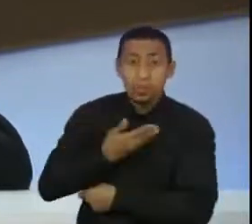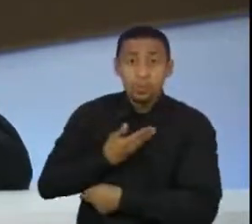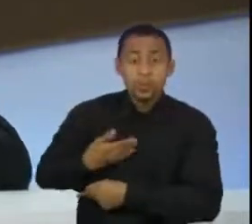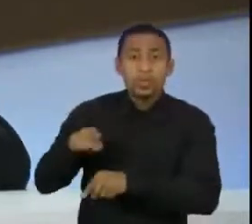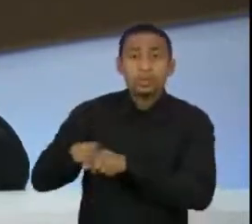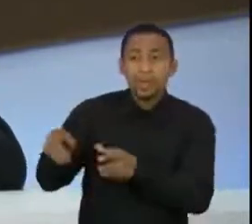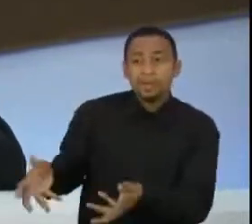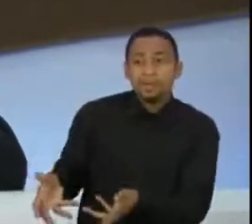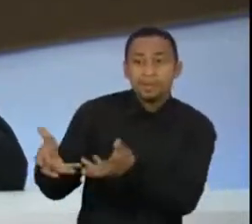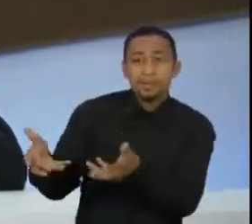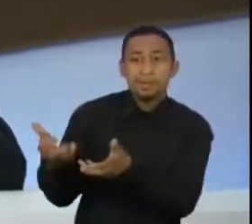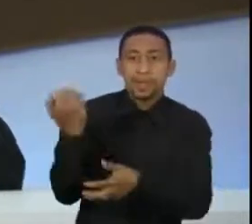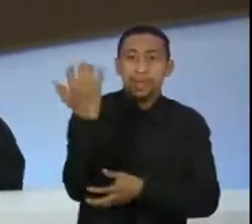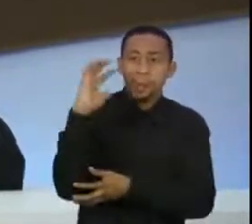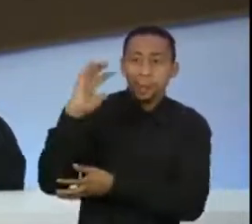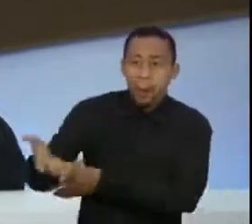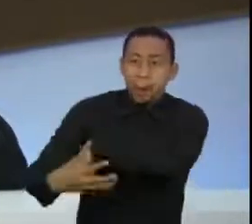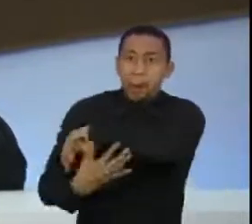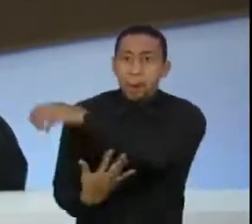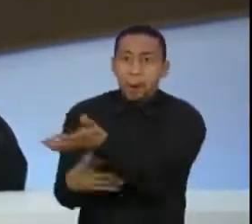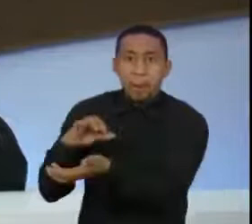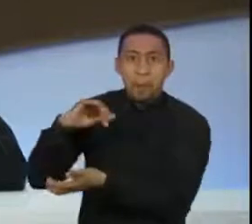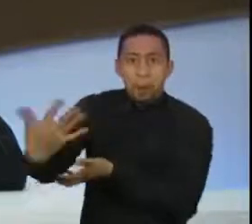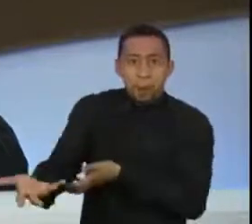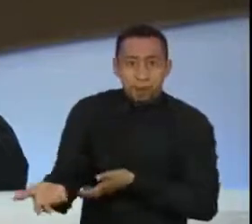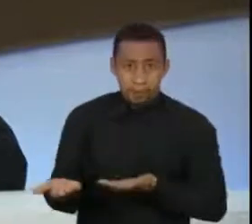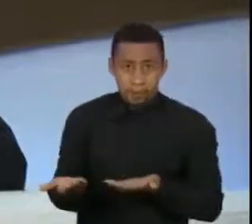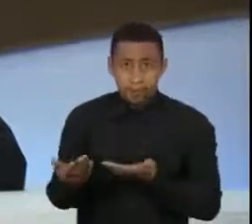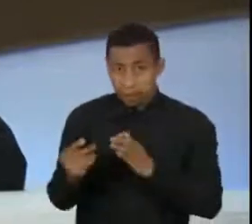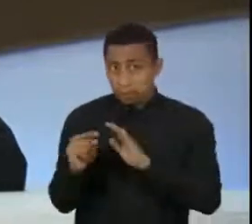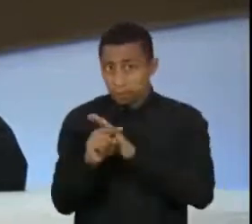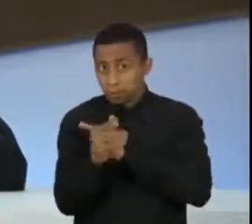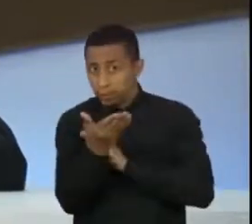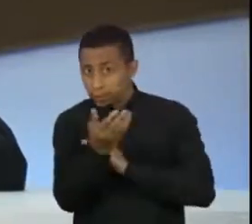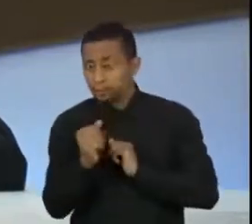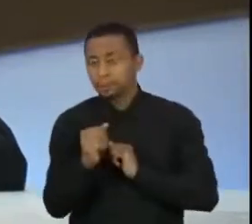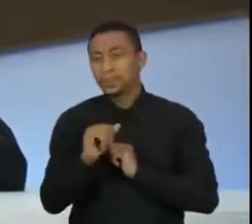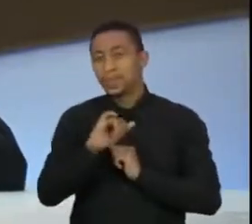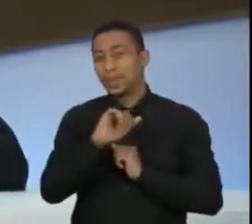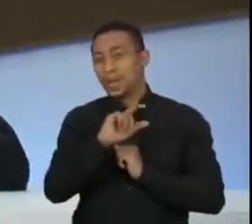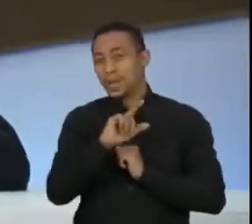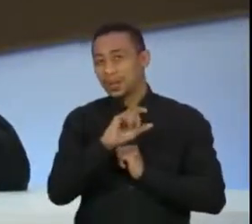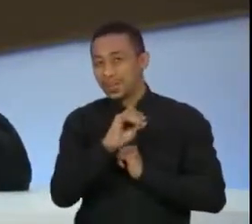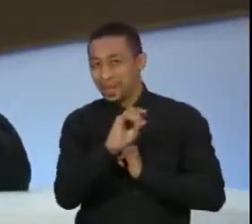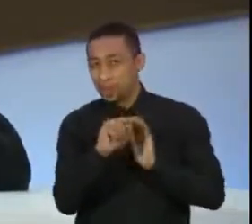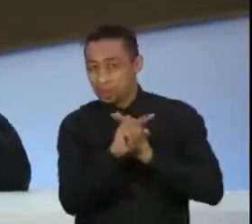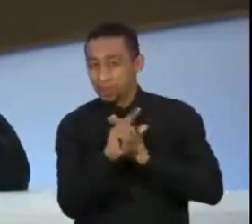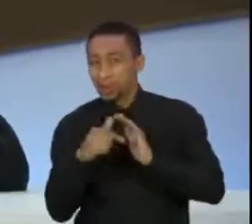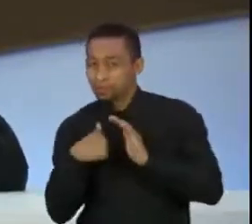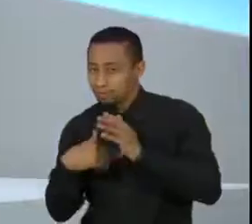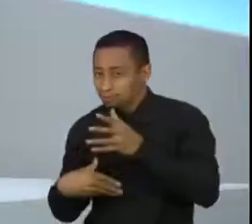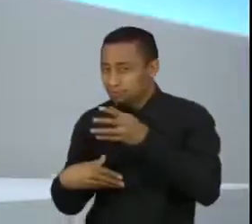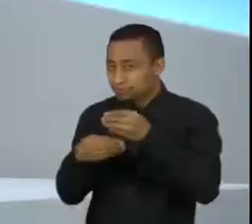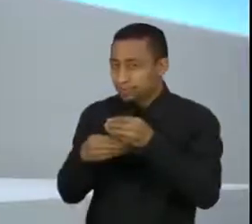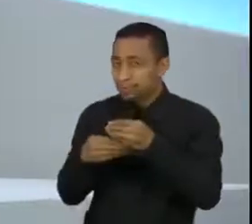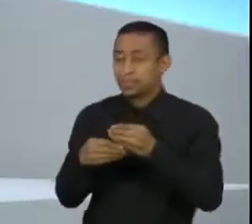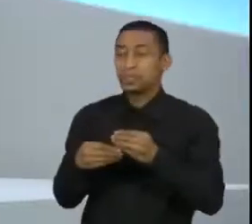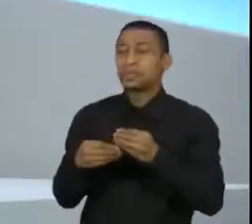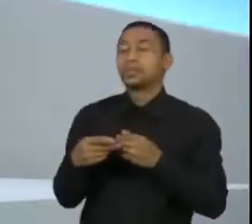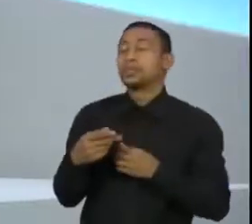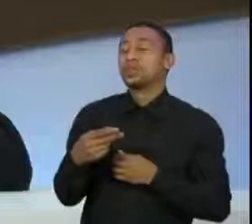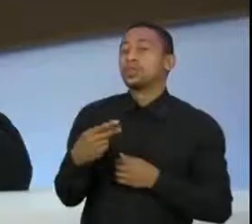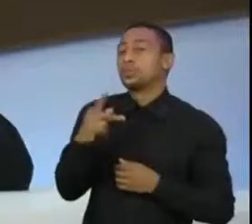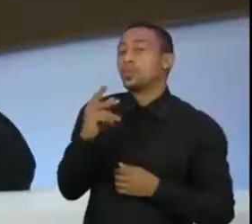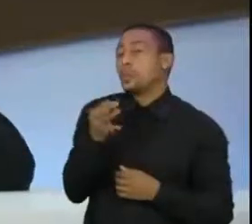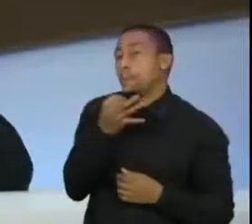de madeireiros. E aí a minha pergunta, seguindo o que o Léo já puxou, é na sua percepção, qual é a